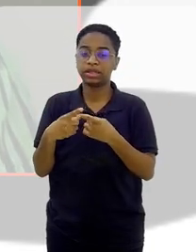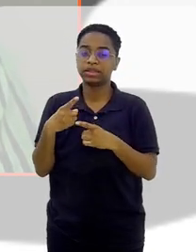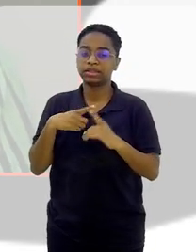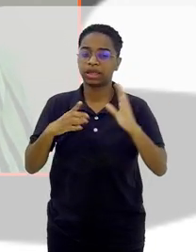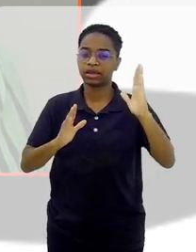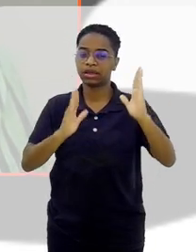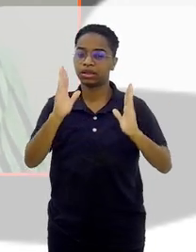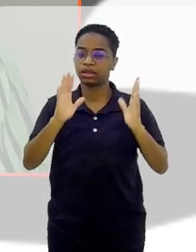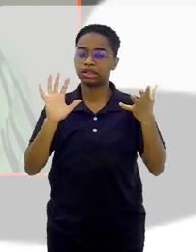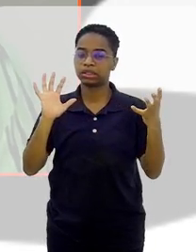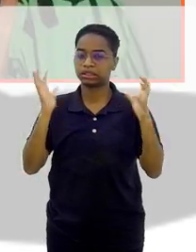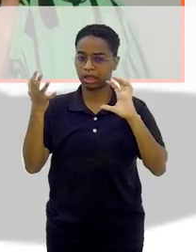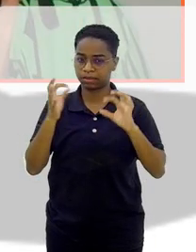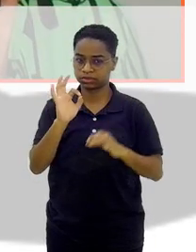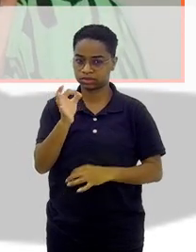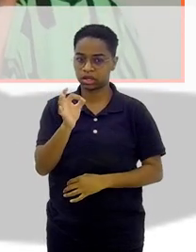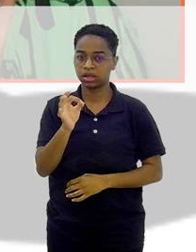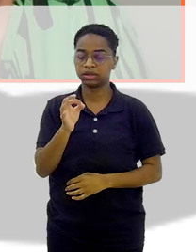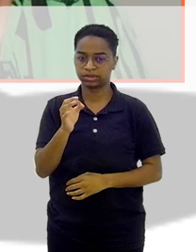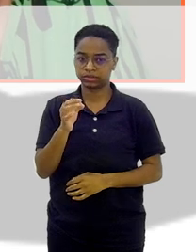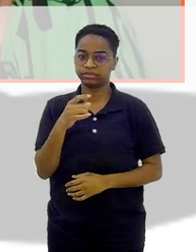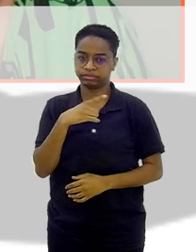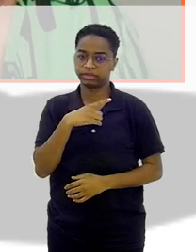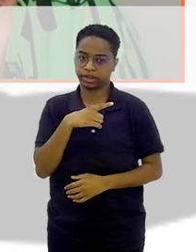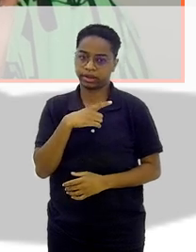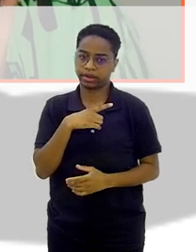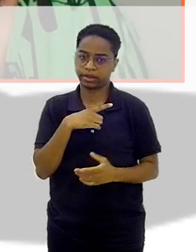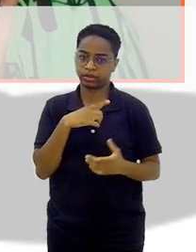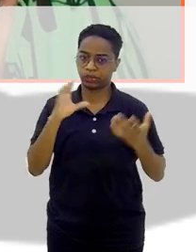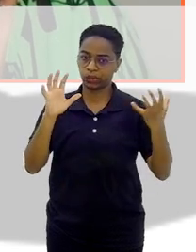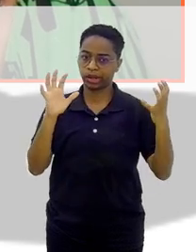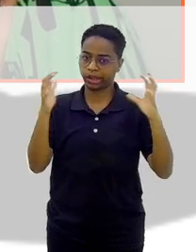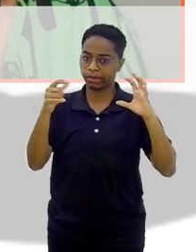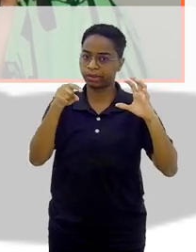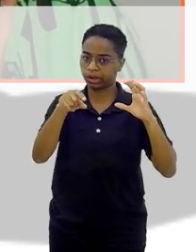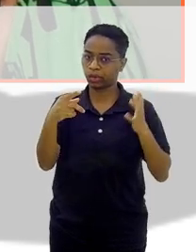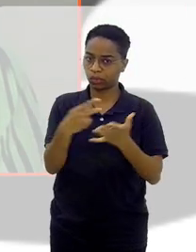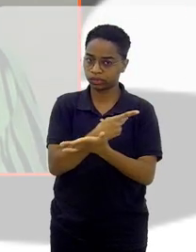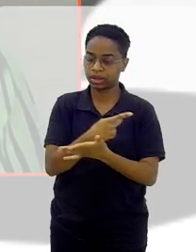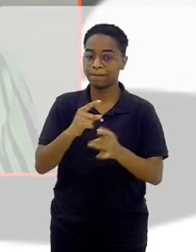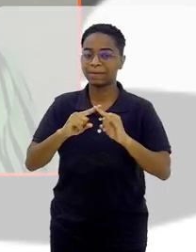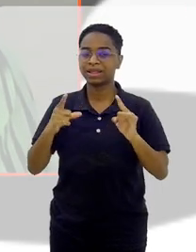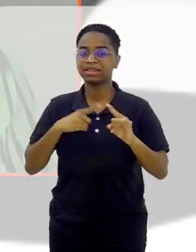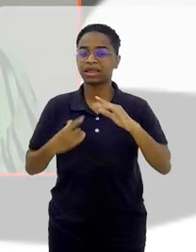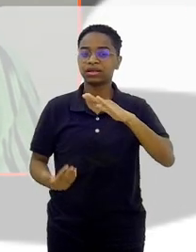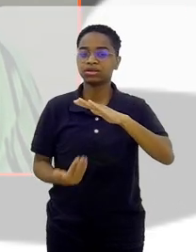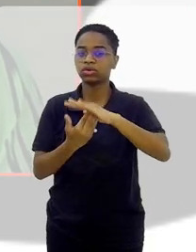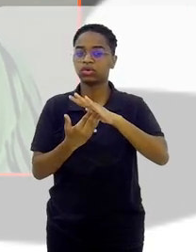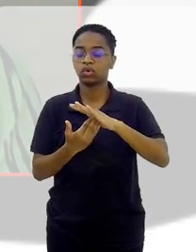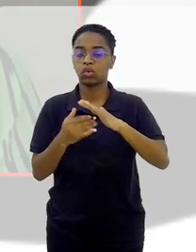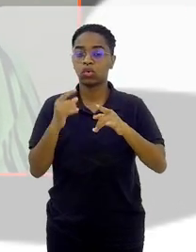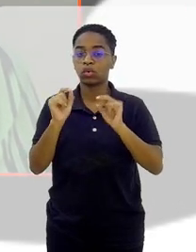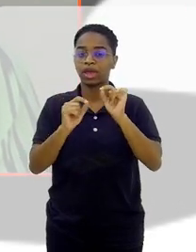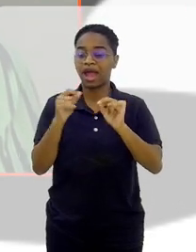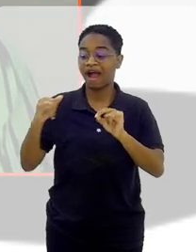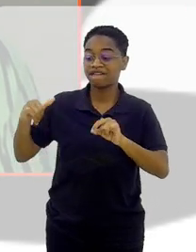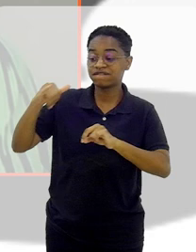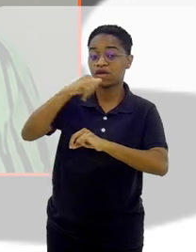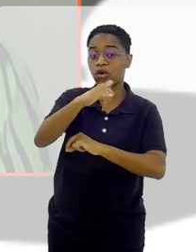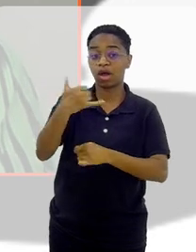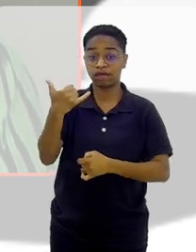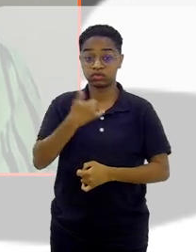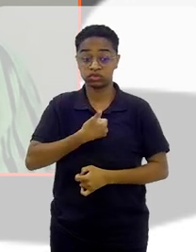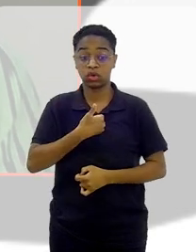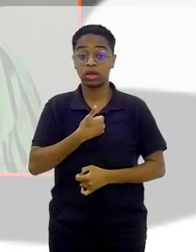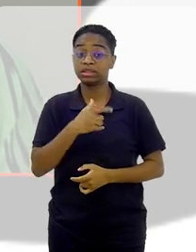questão do tempo, né? A questão climática. E a gente tinha, no máximo, piloto do avião, deu